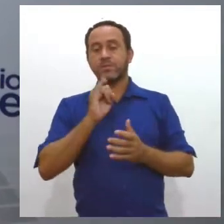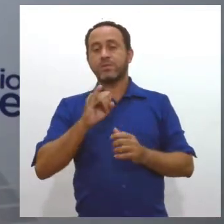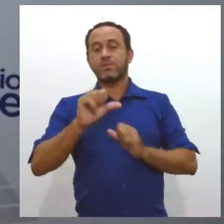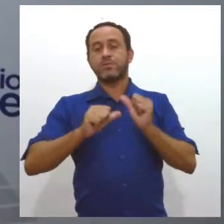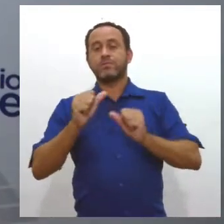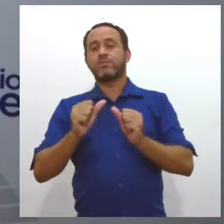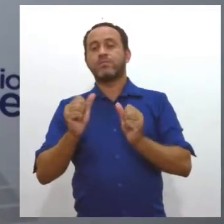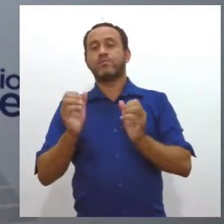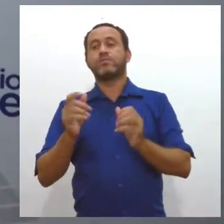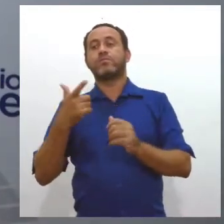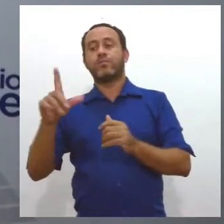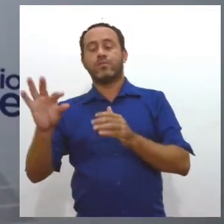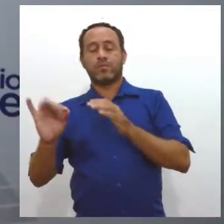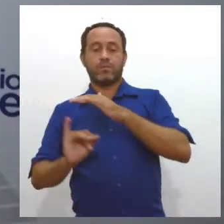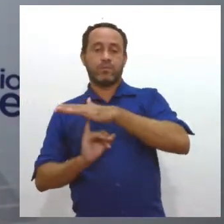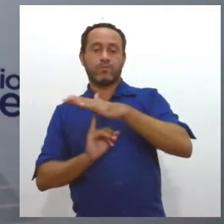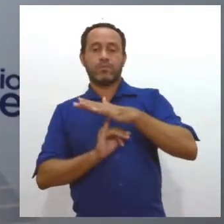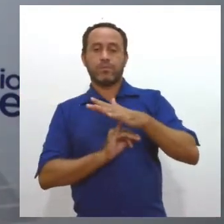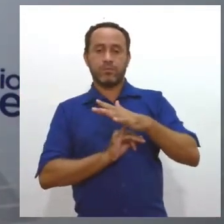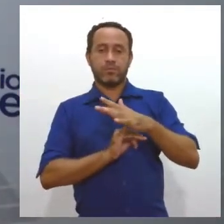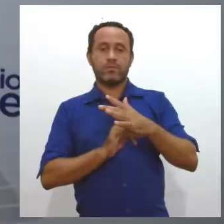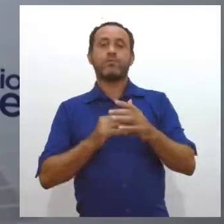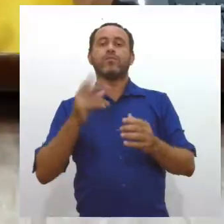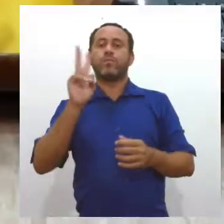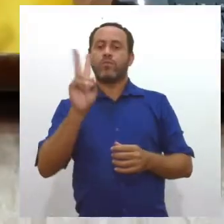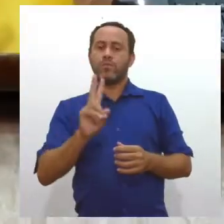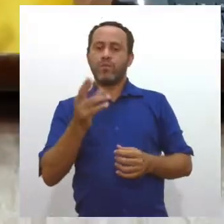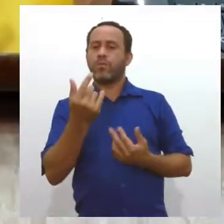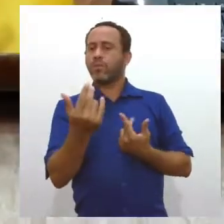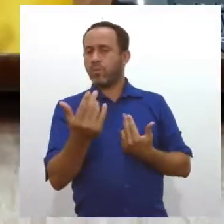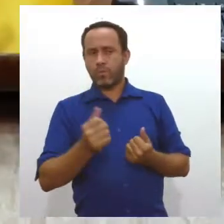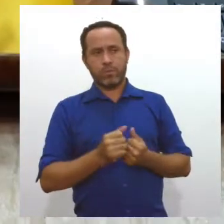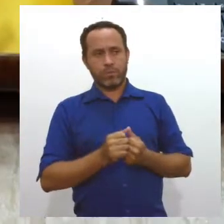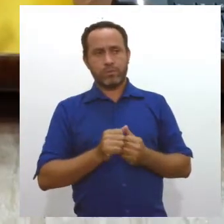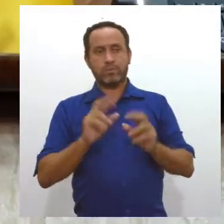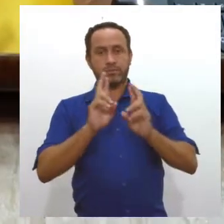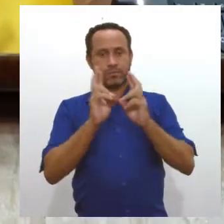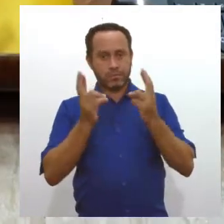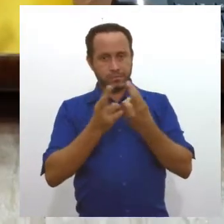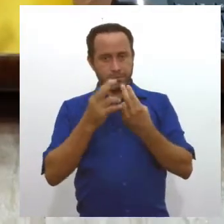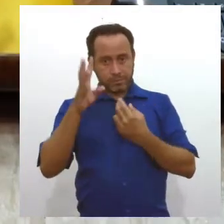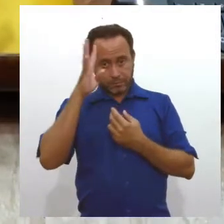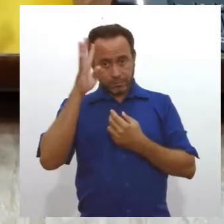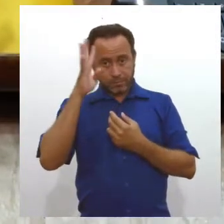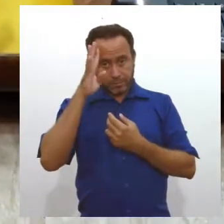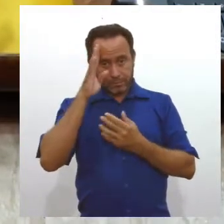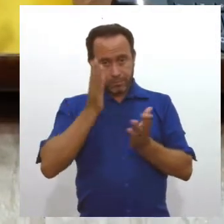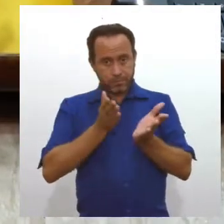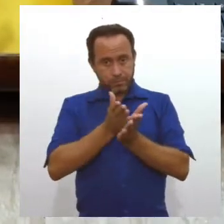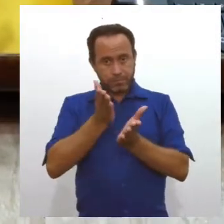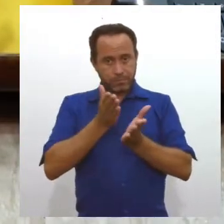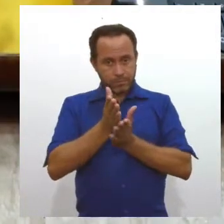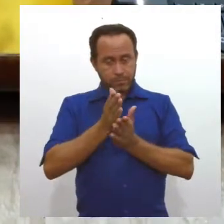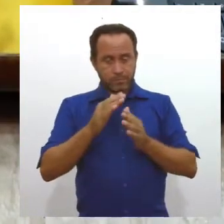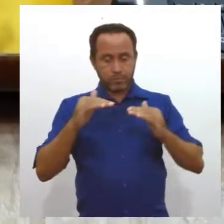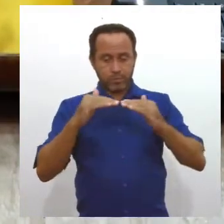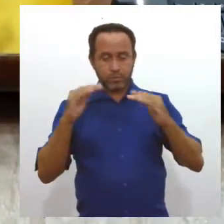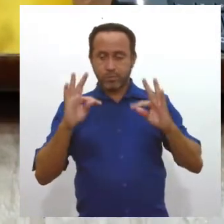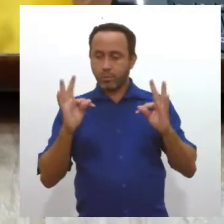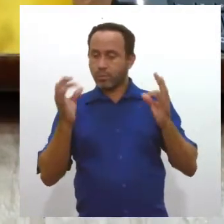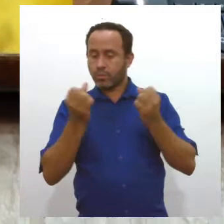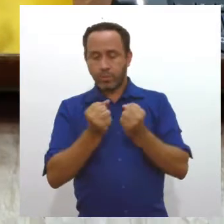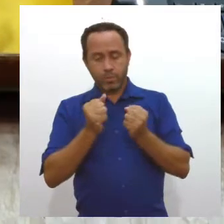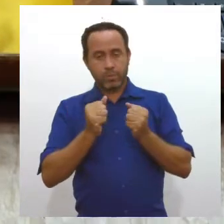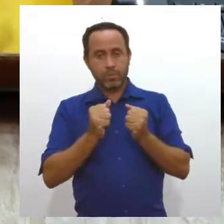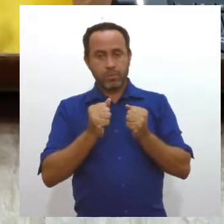contratados temporariamente pela SES e receberão, perceberão o mesmo valor. Ainda na sessão mista desta quarta-feira, foram aprovados por unanimidade, em redação